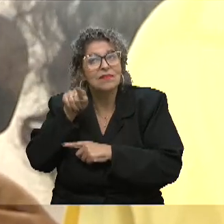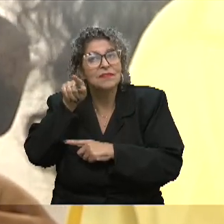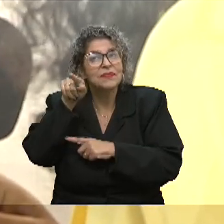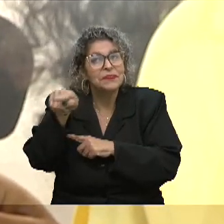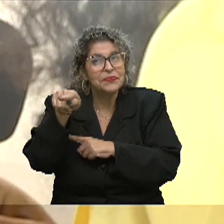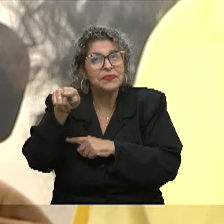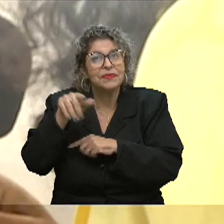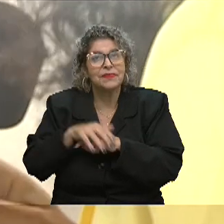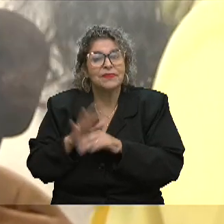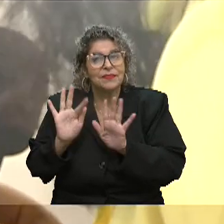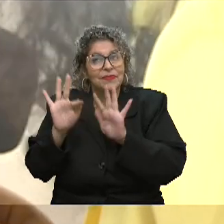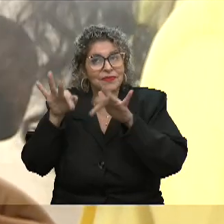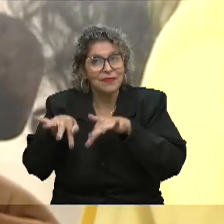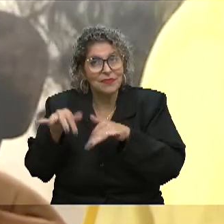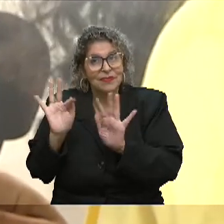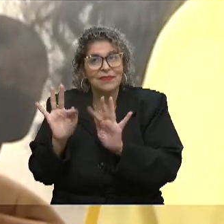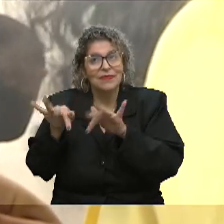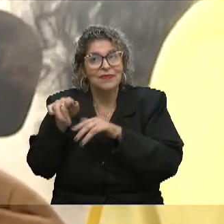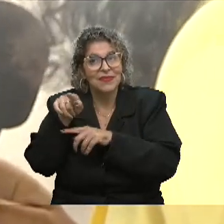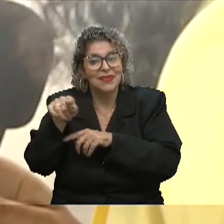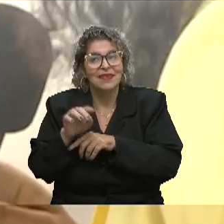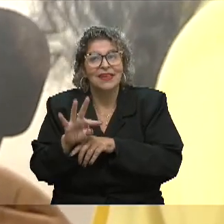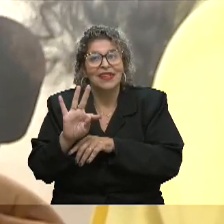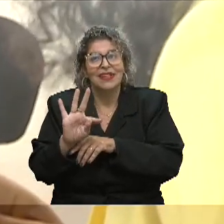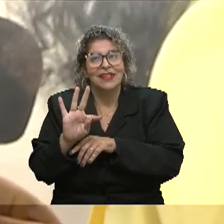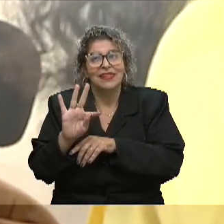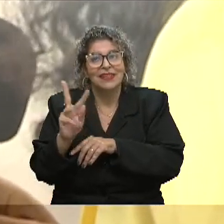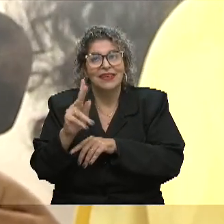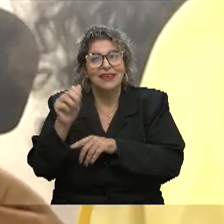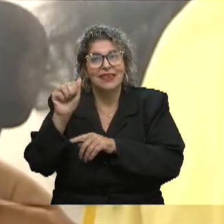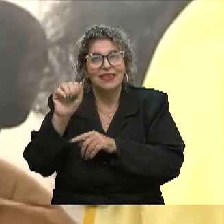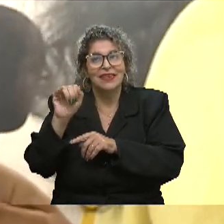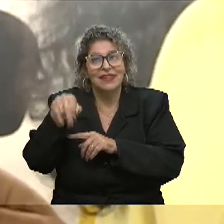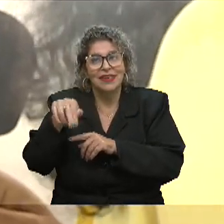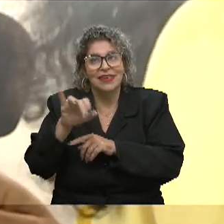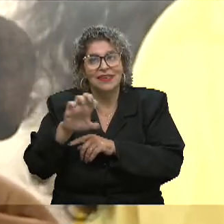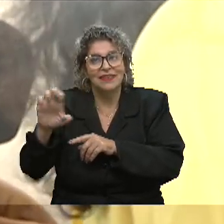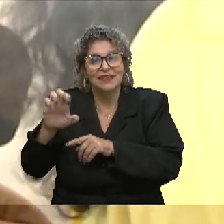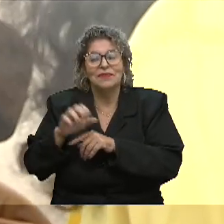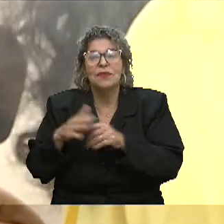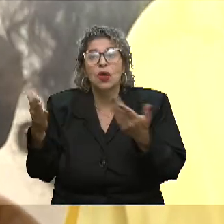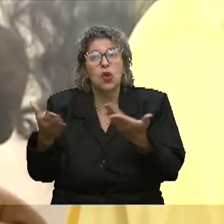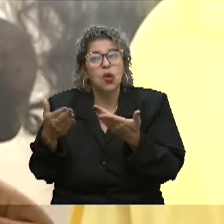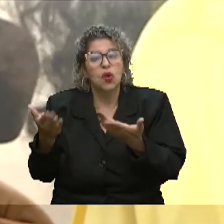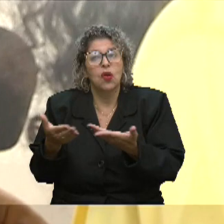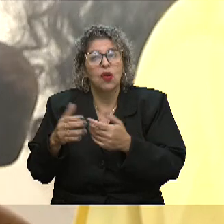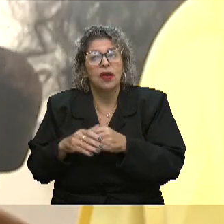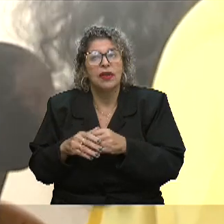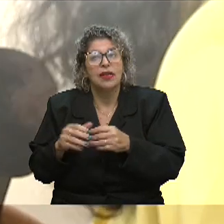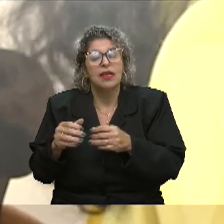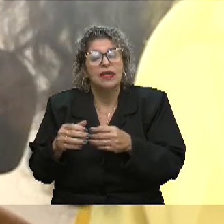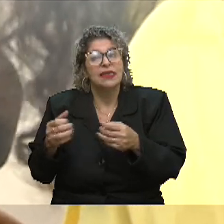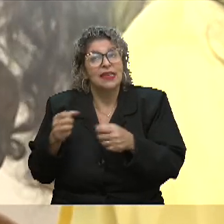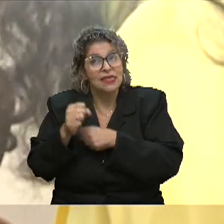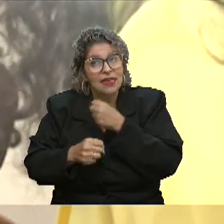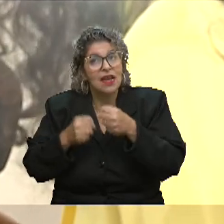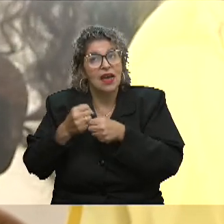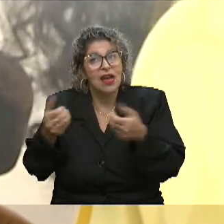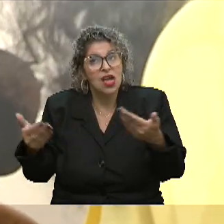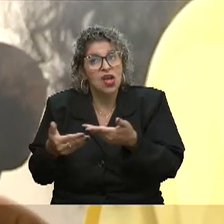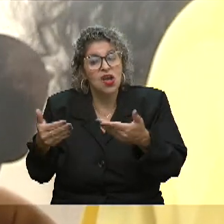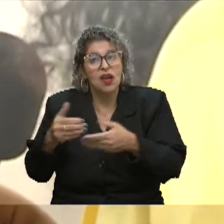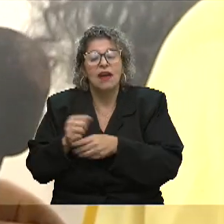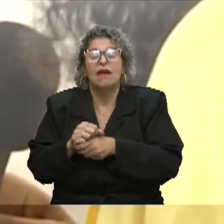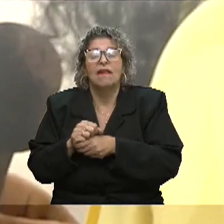ti. Nós vamos encerrar contigo, Tanize. queria ouvir de ti, então. Essa questão desse ano eleitoral tão importante para